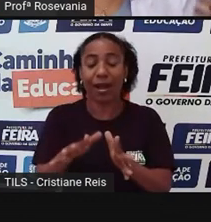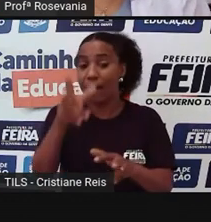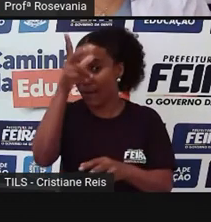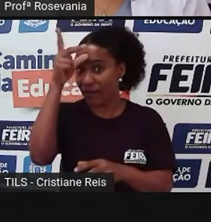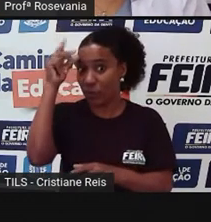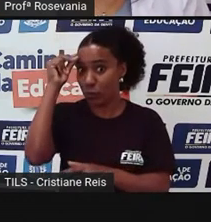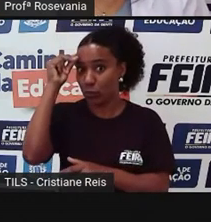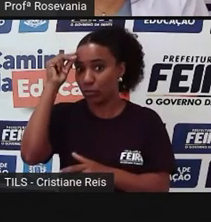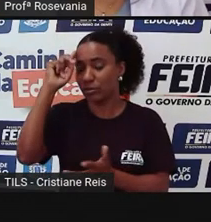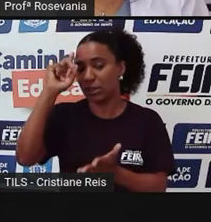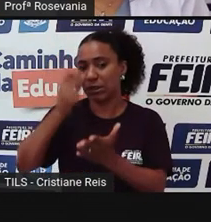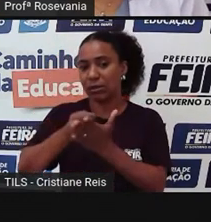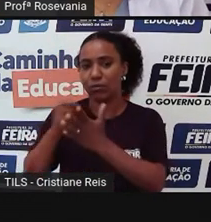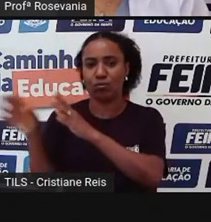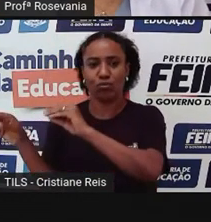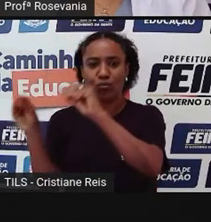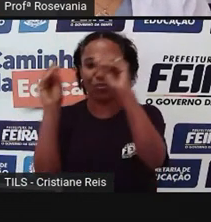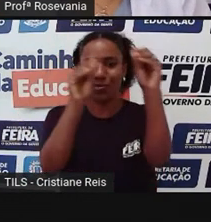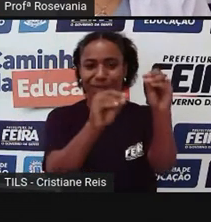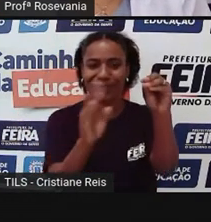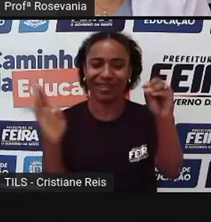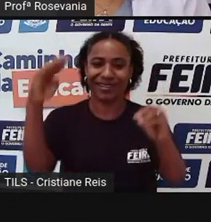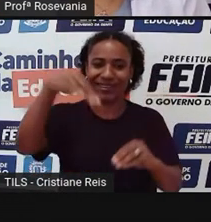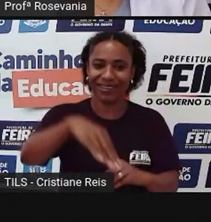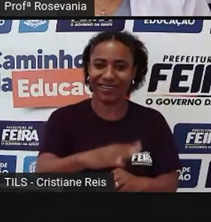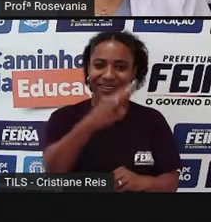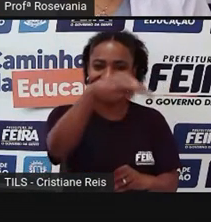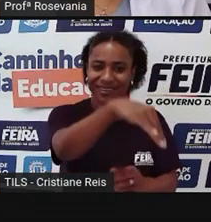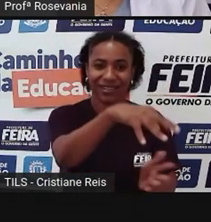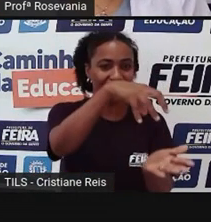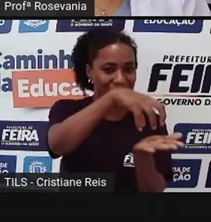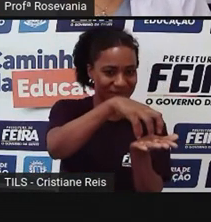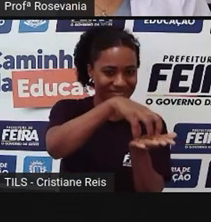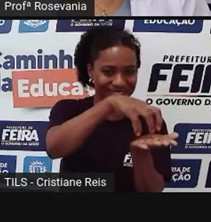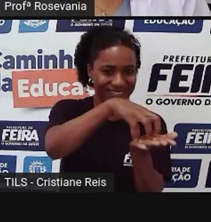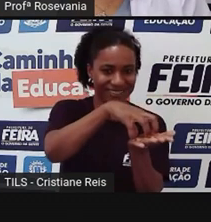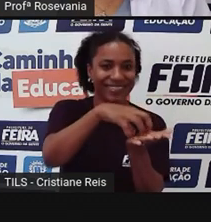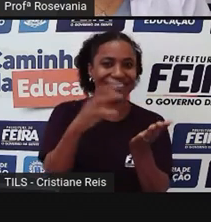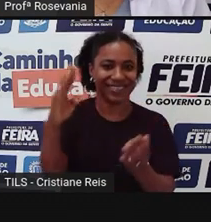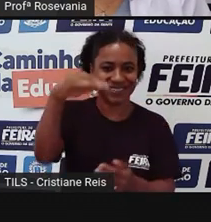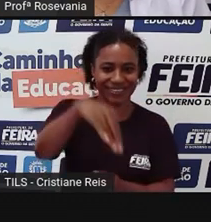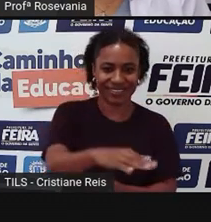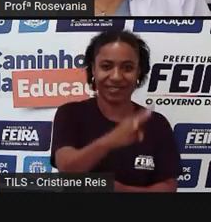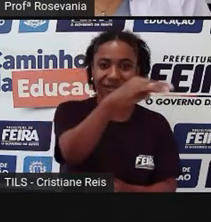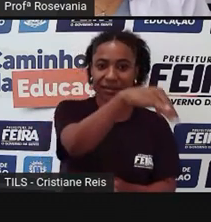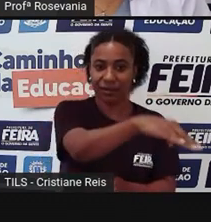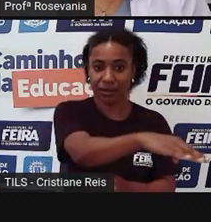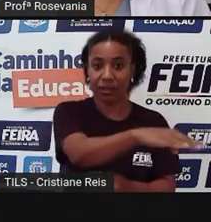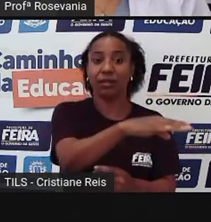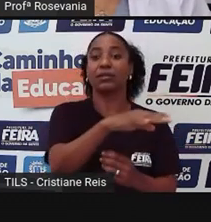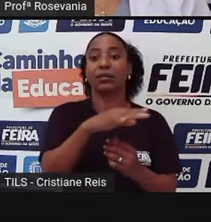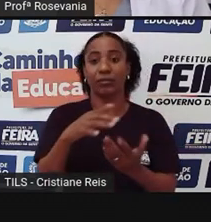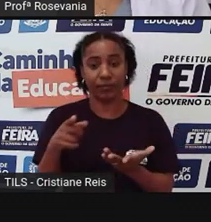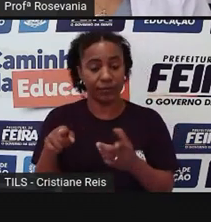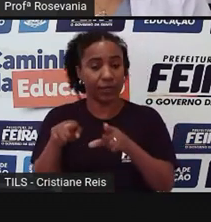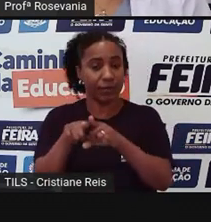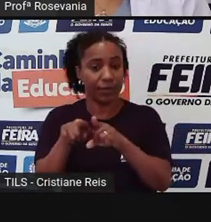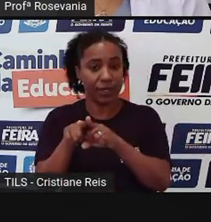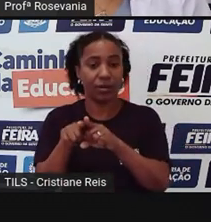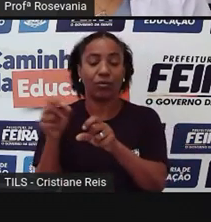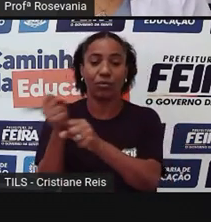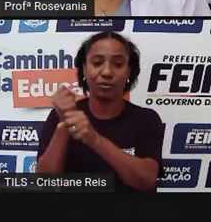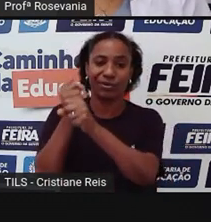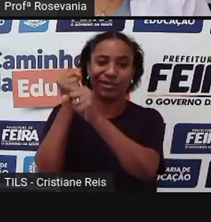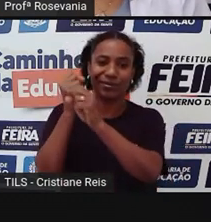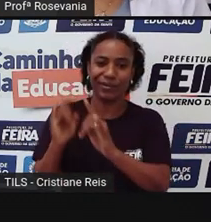aí mudou para o centro de abastecimento, mas ainda existem, né, esses prédios aí que alguns foram até reformados, aqui é o